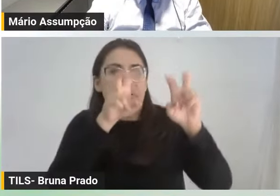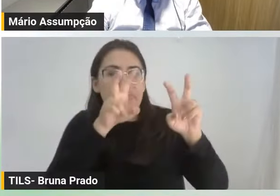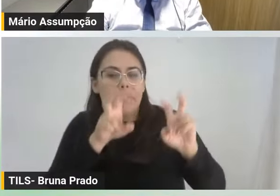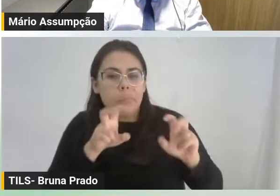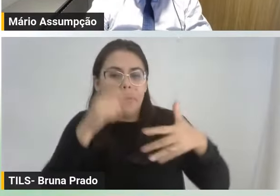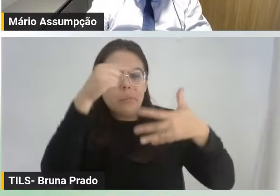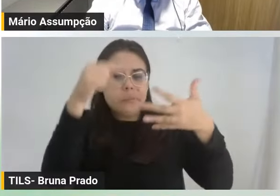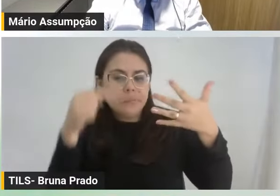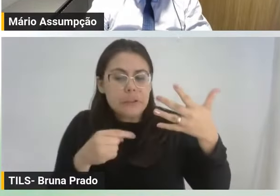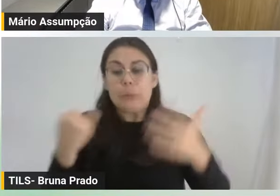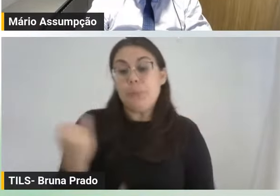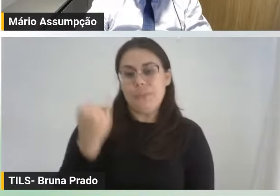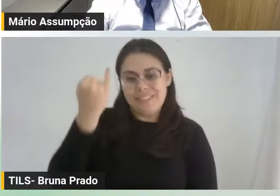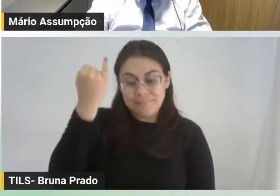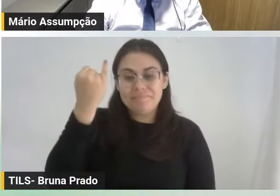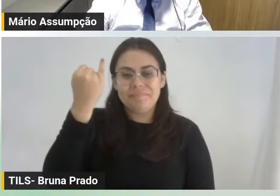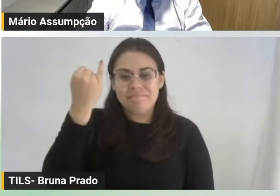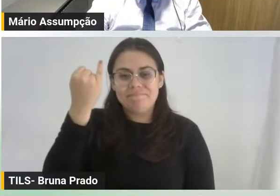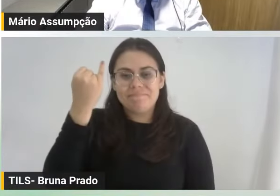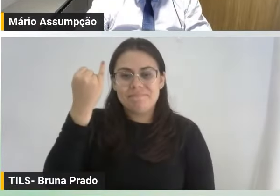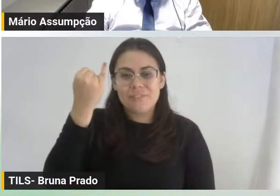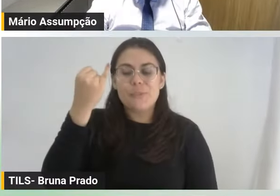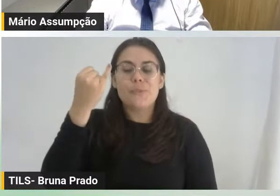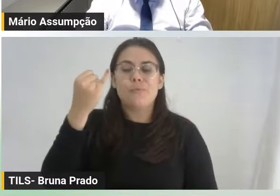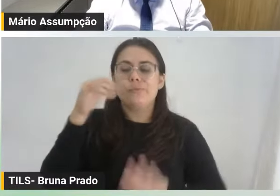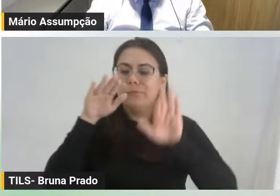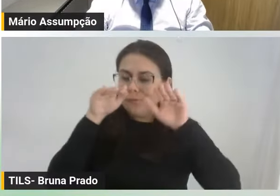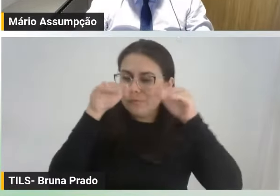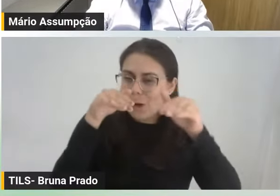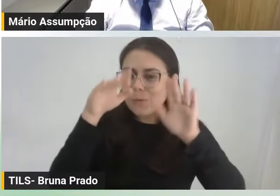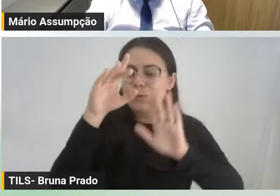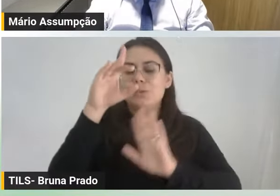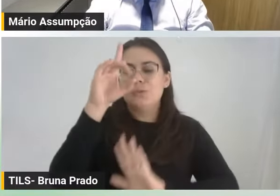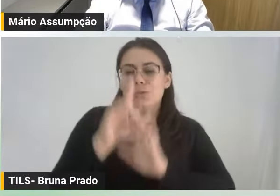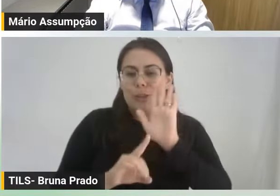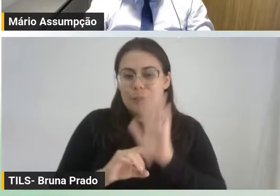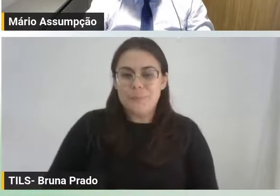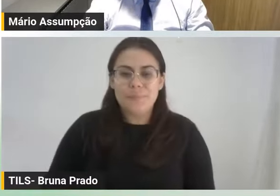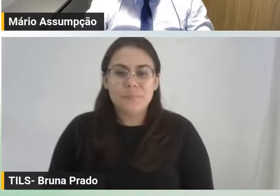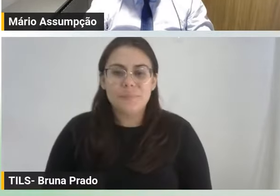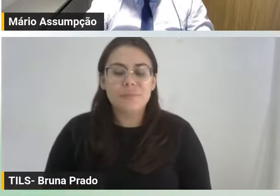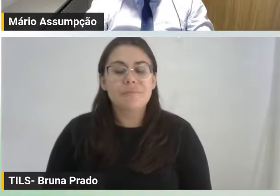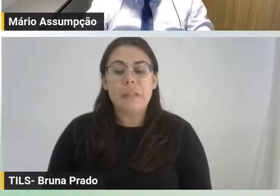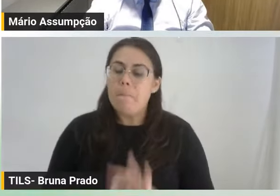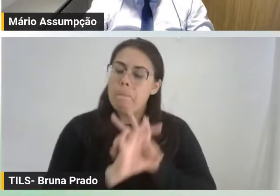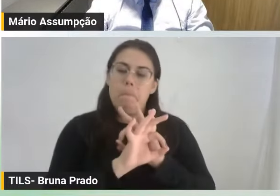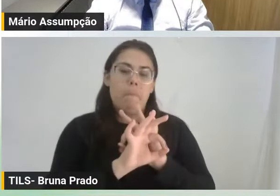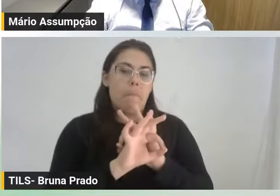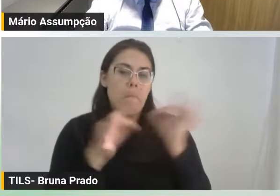e que tem um toque com o direito, né. Perfeito, doutor. Doutor, na sua